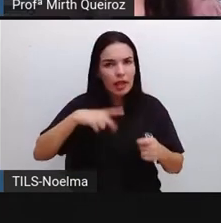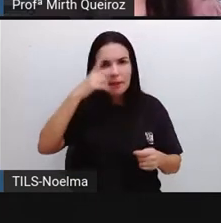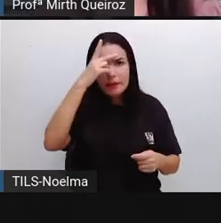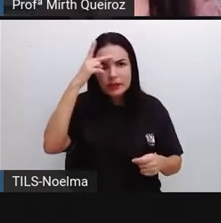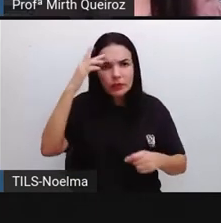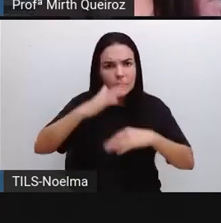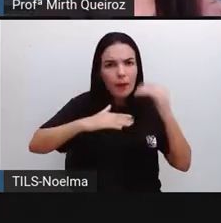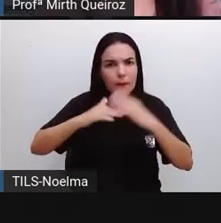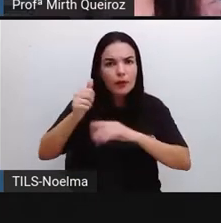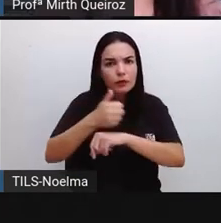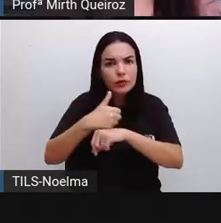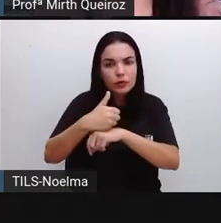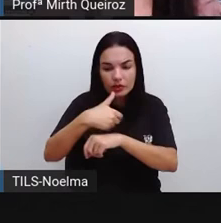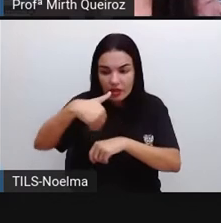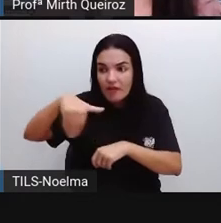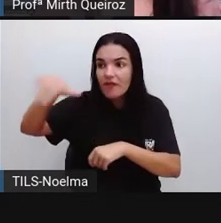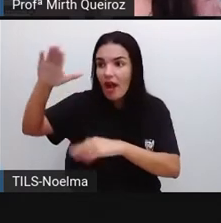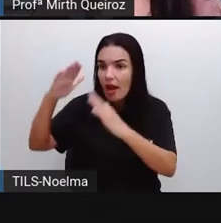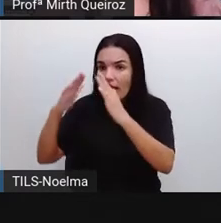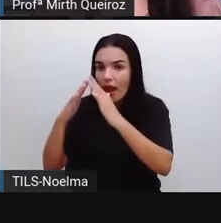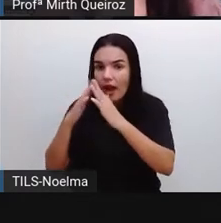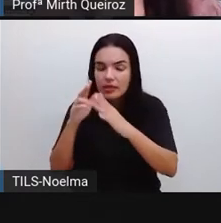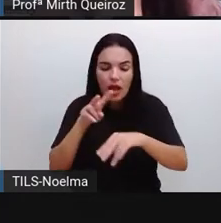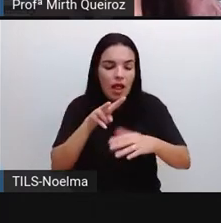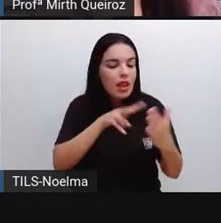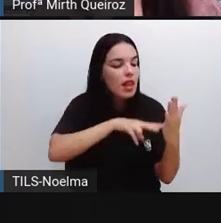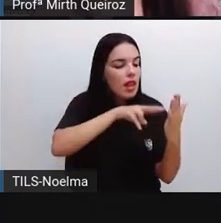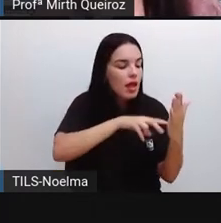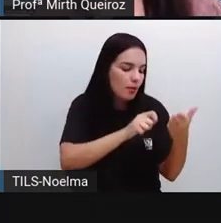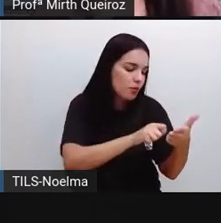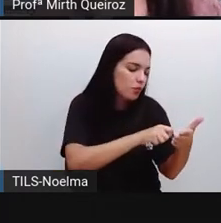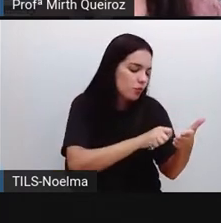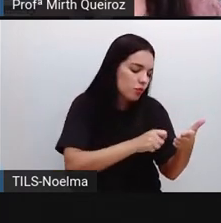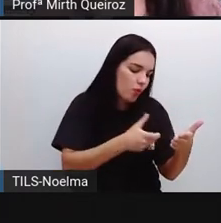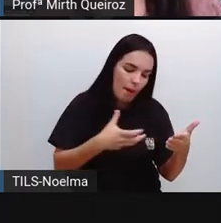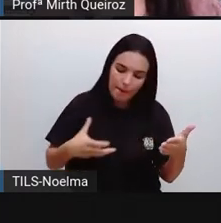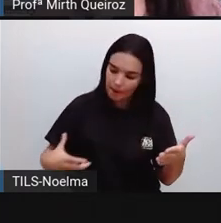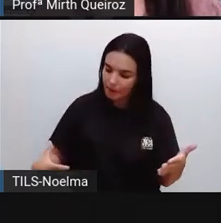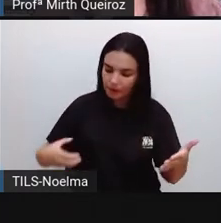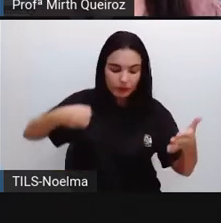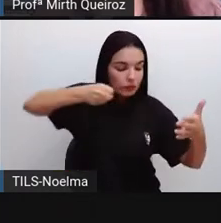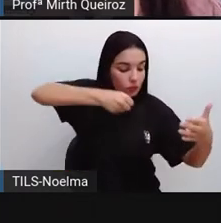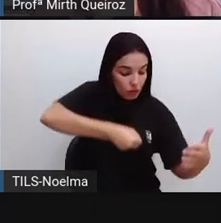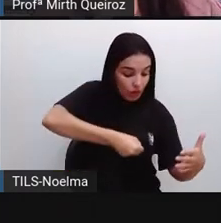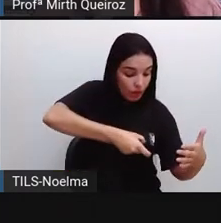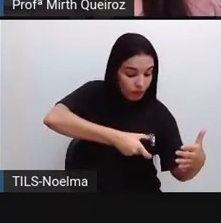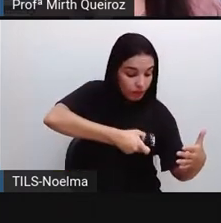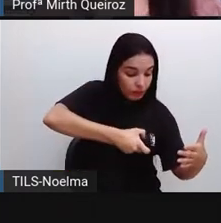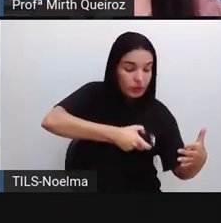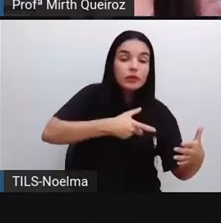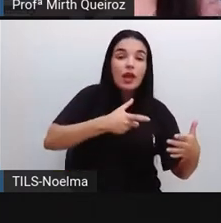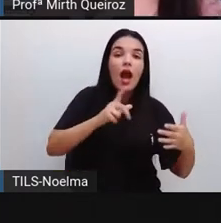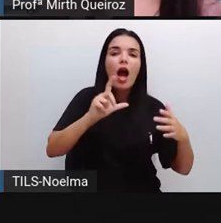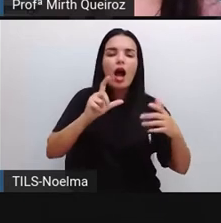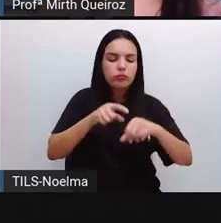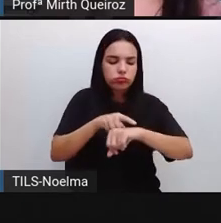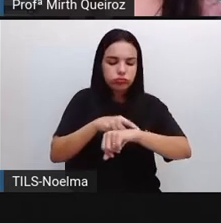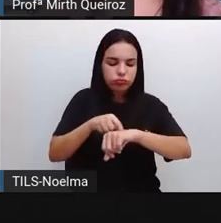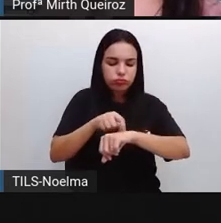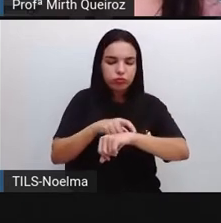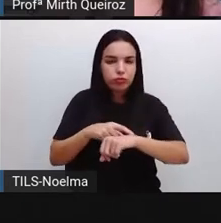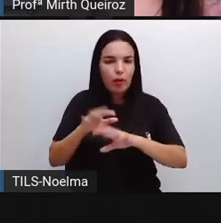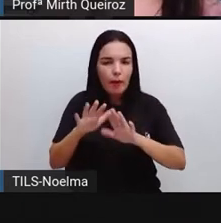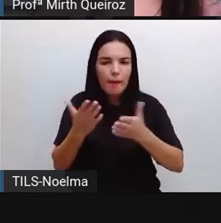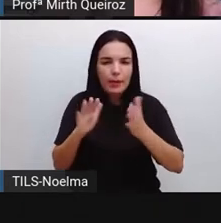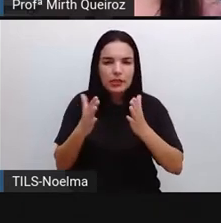trabalham aí fazendo essa leitura. Com os dados em mãos, a companhia, ela deve aguardar os ciclos de leitura, que geralmente